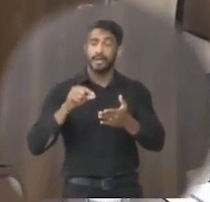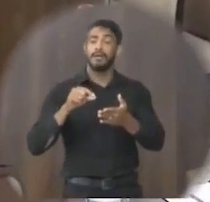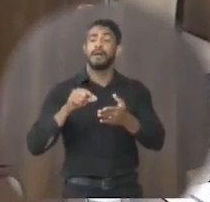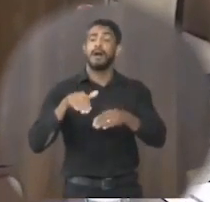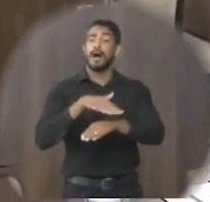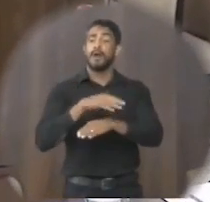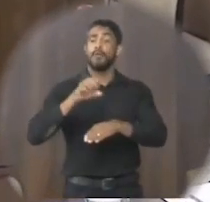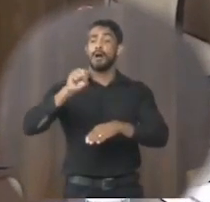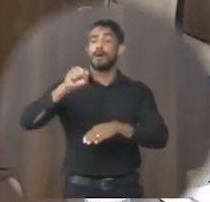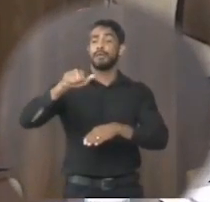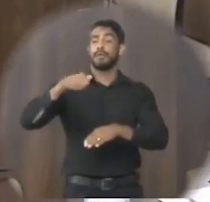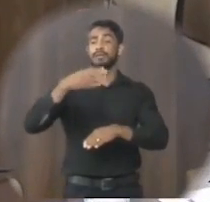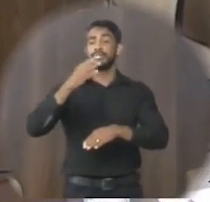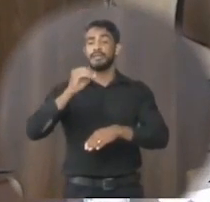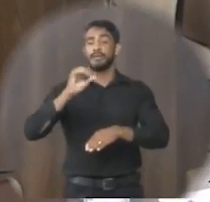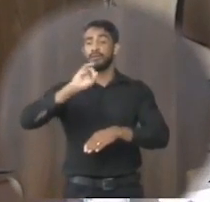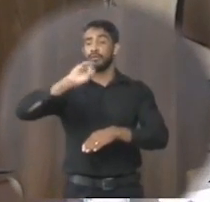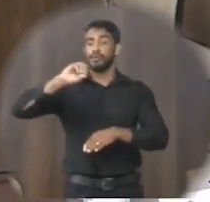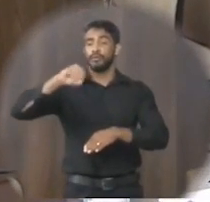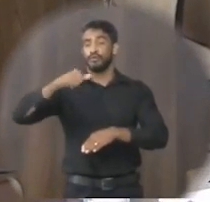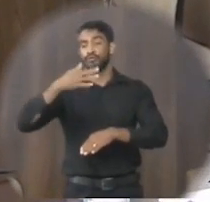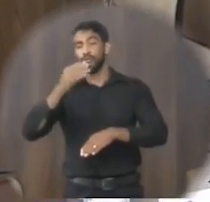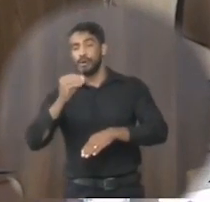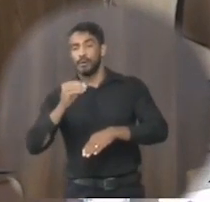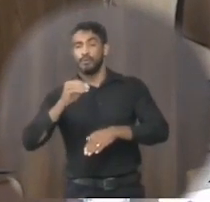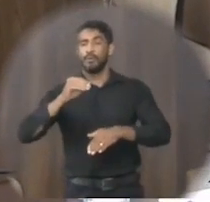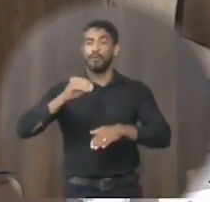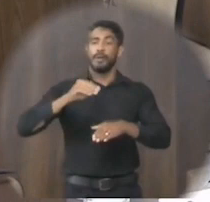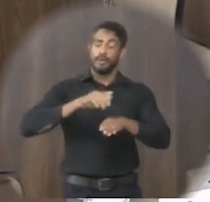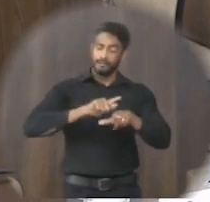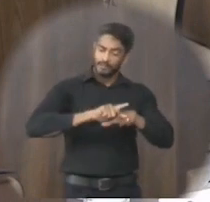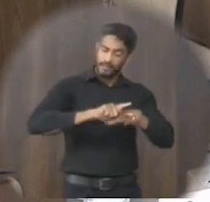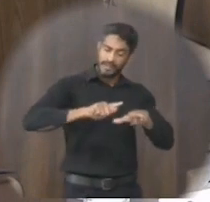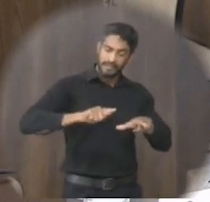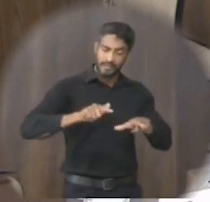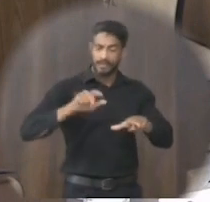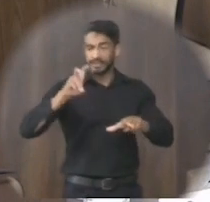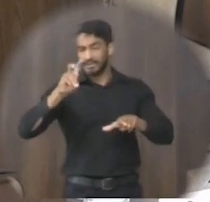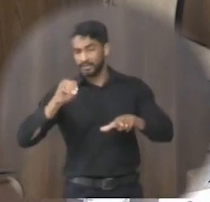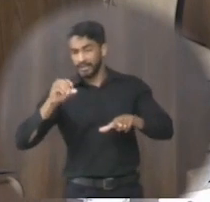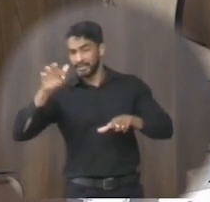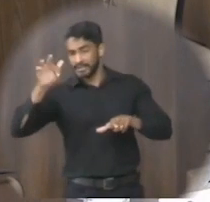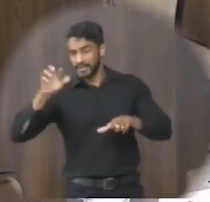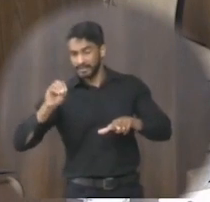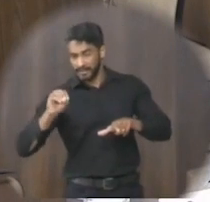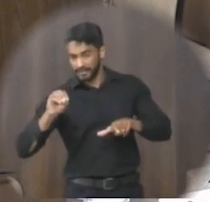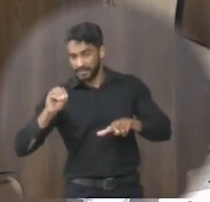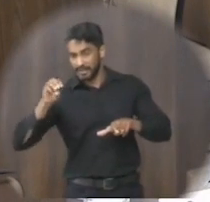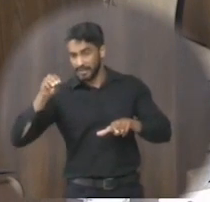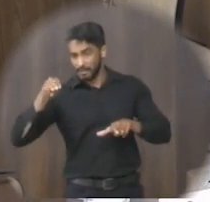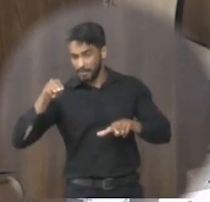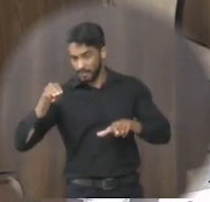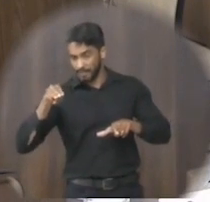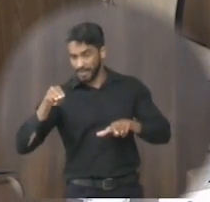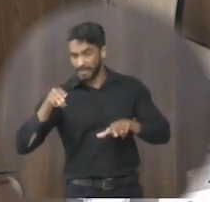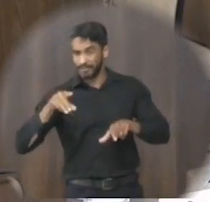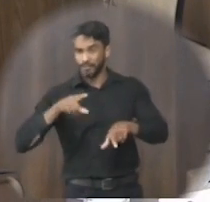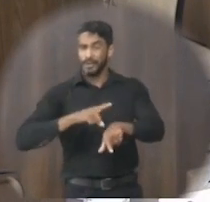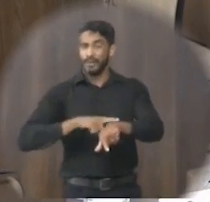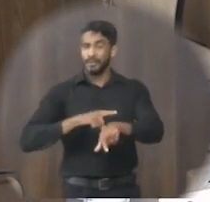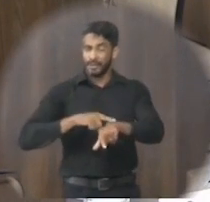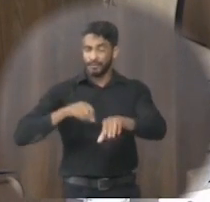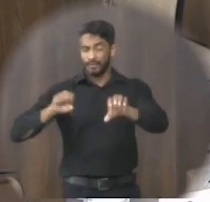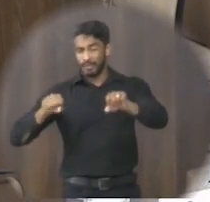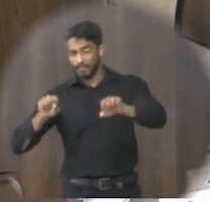São João e o asfalto nesses 50 70 metros já acabou o pessoal lá nessa época de chuva de